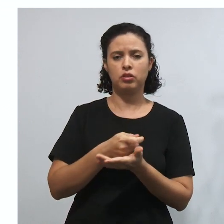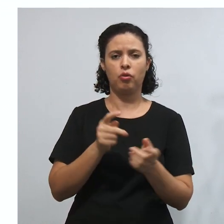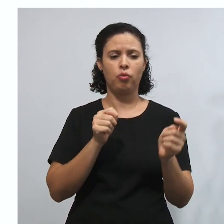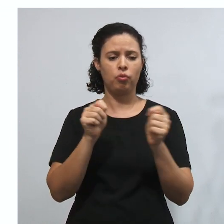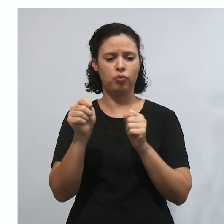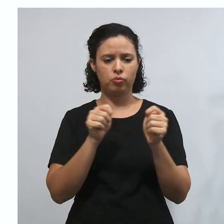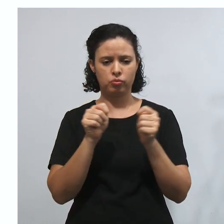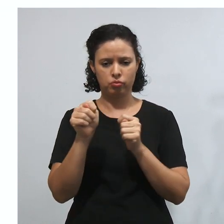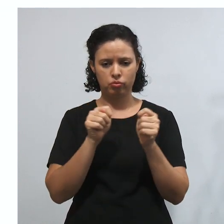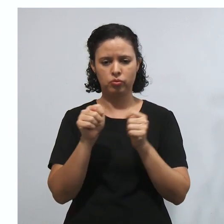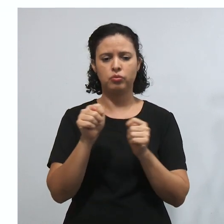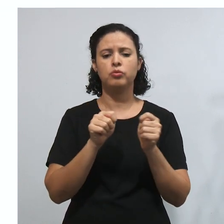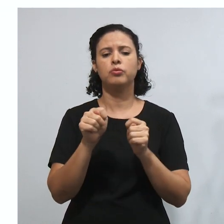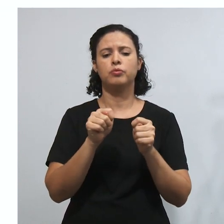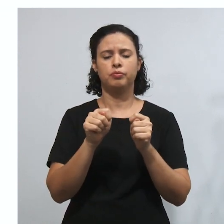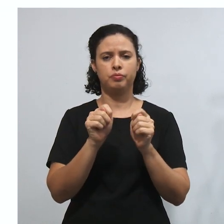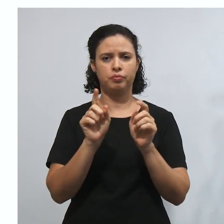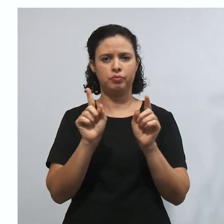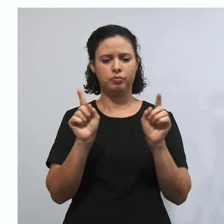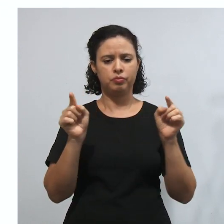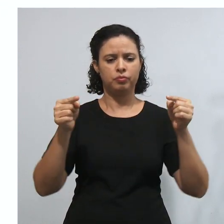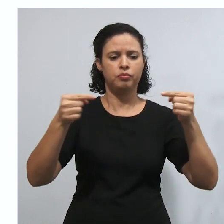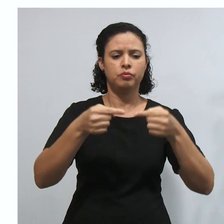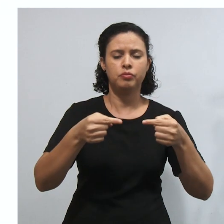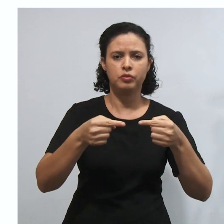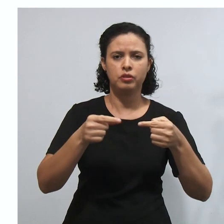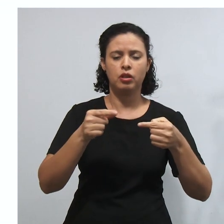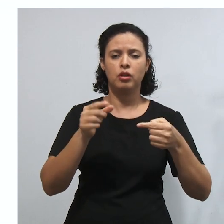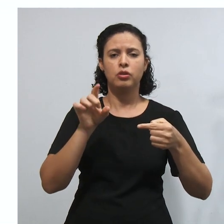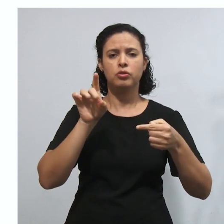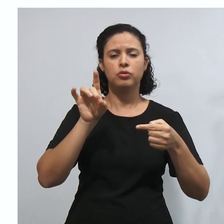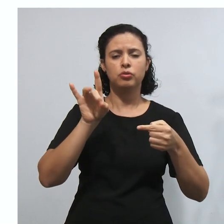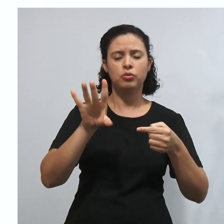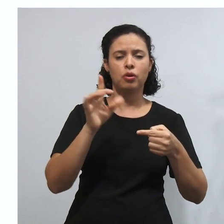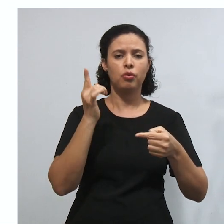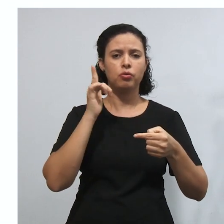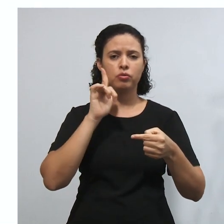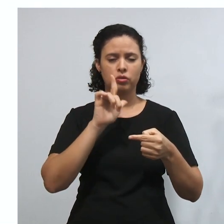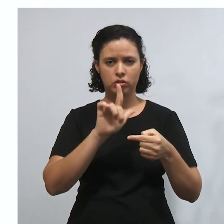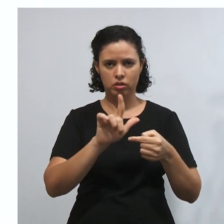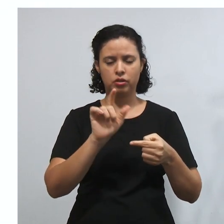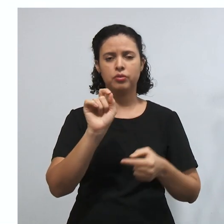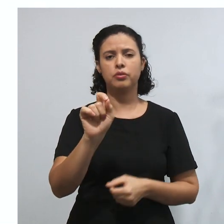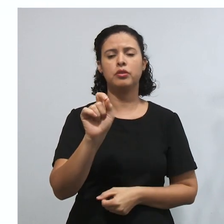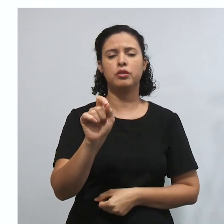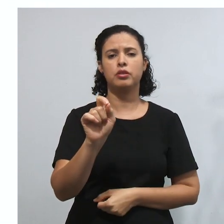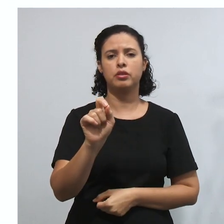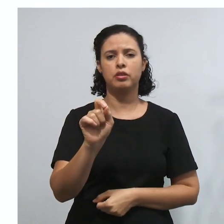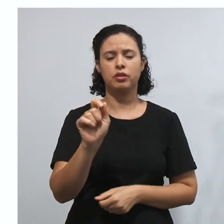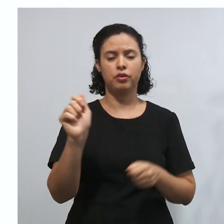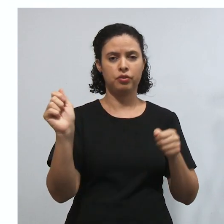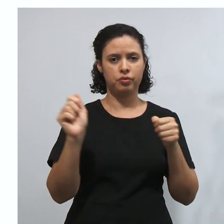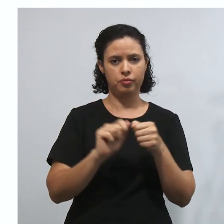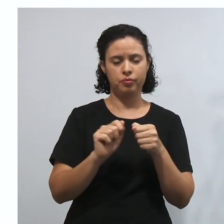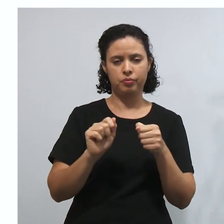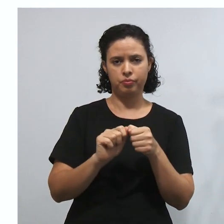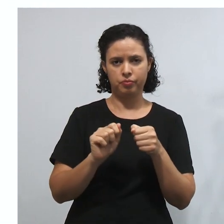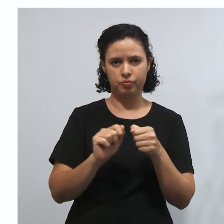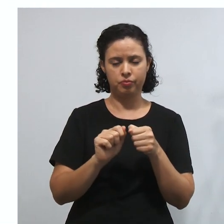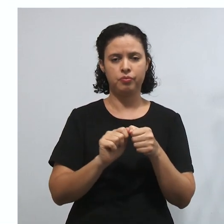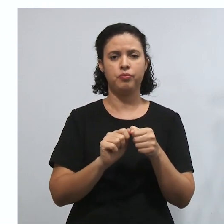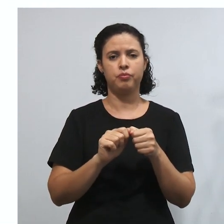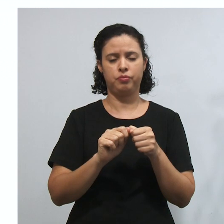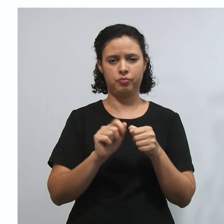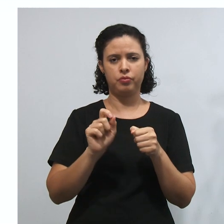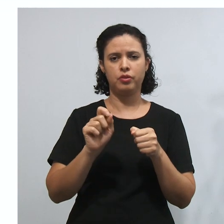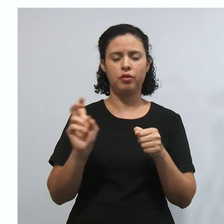incidental, como eu acabei de falar, só alcança as partes do processo, ou seja, só vai fazer valer